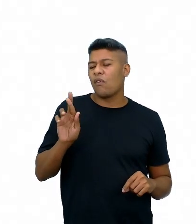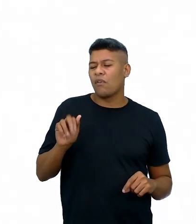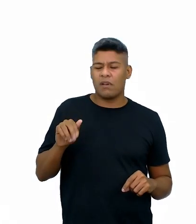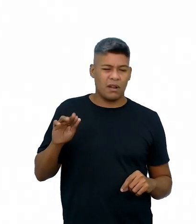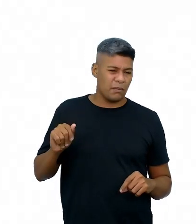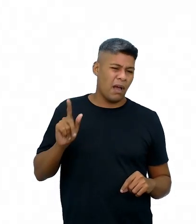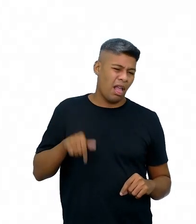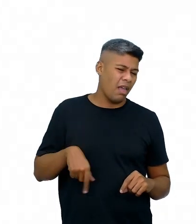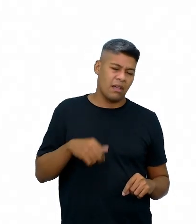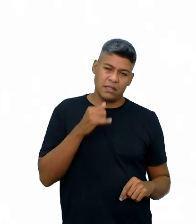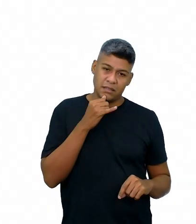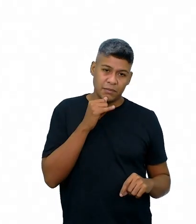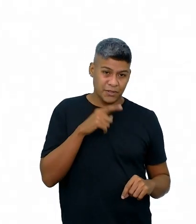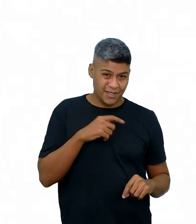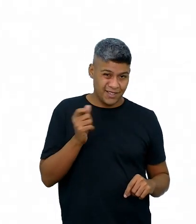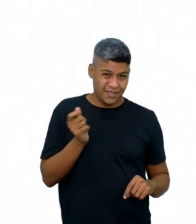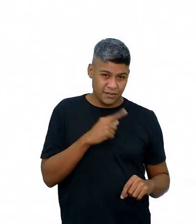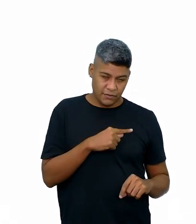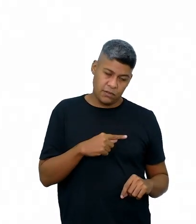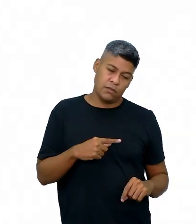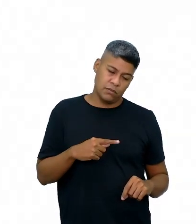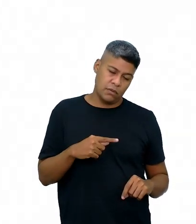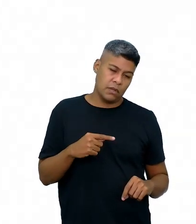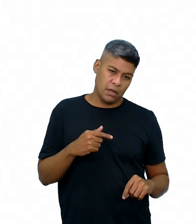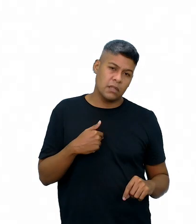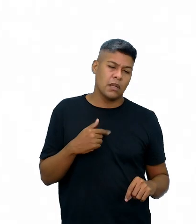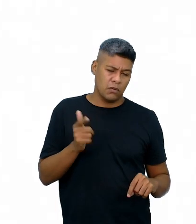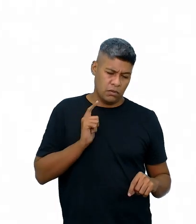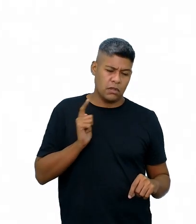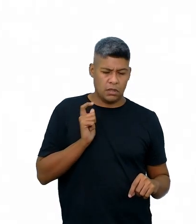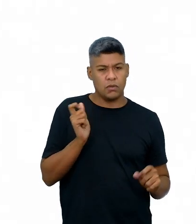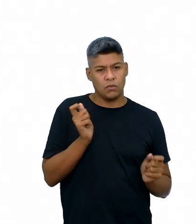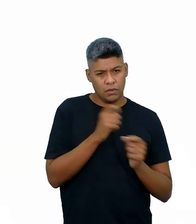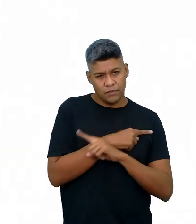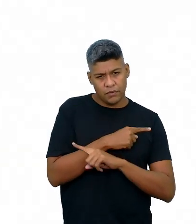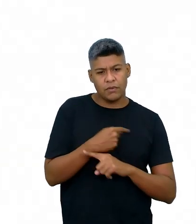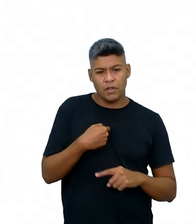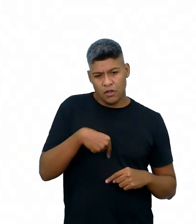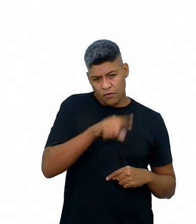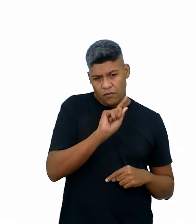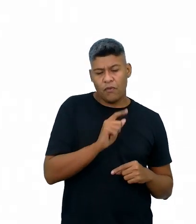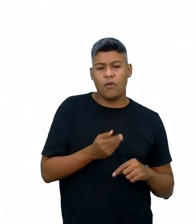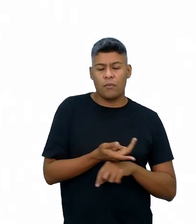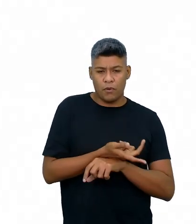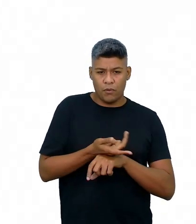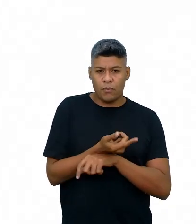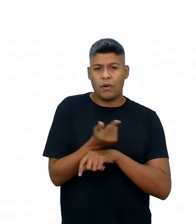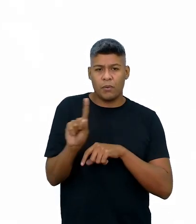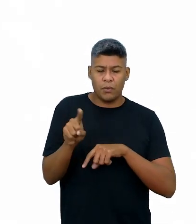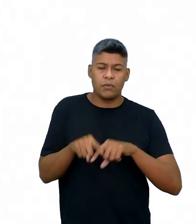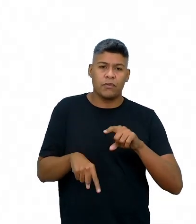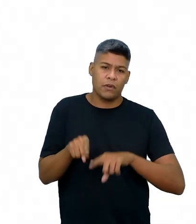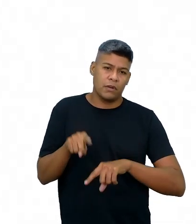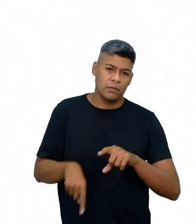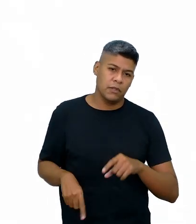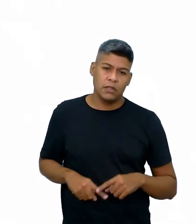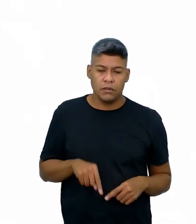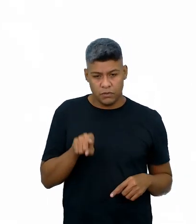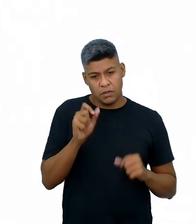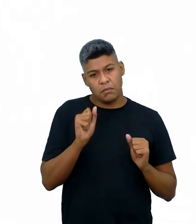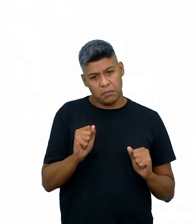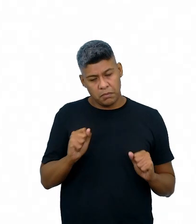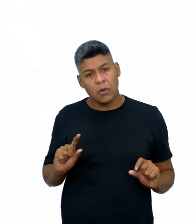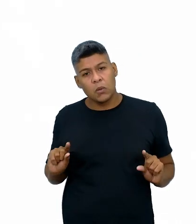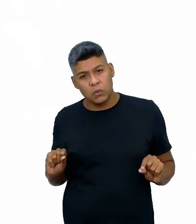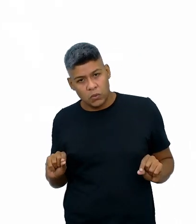por exemplo, né? Mas se você tiver dificuldade, que eu sinto, né? Eu tive dificuldade quando eu fui procurar a ferramenta. Você pode